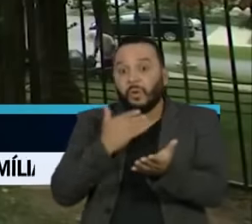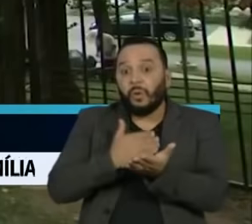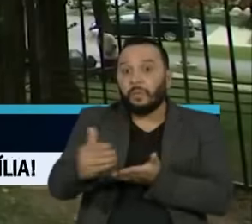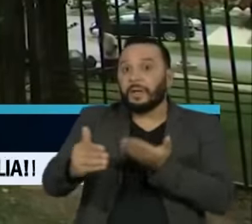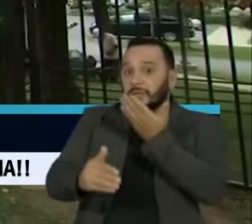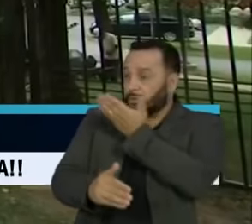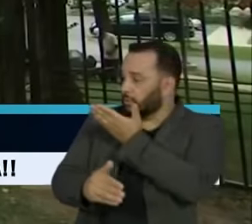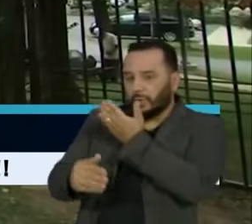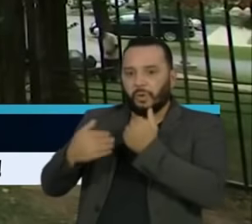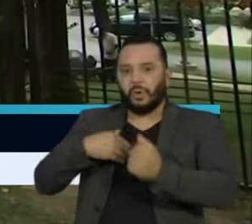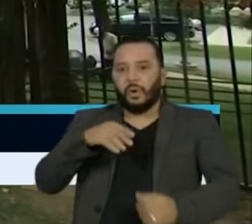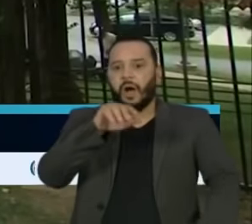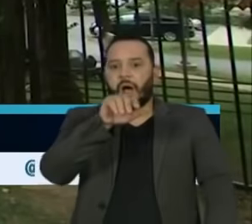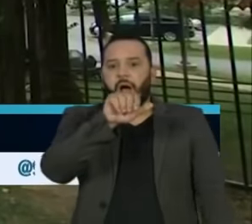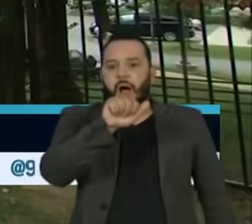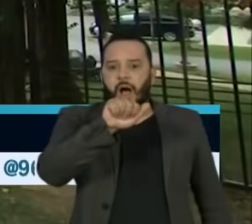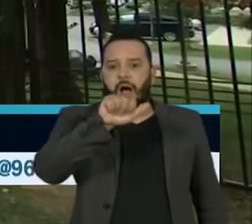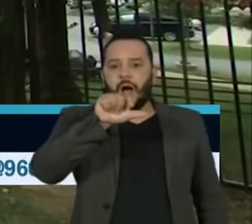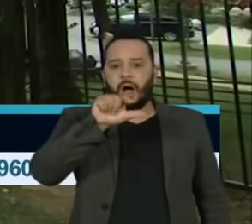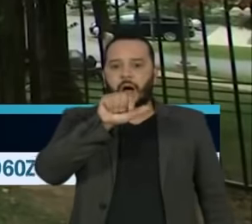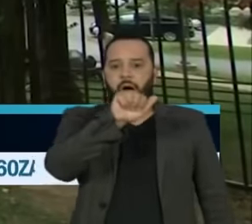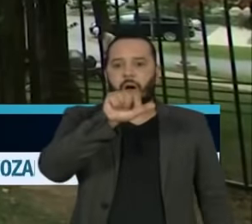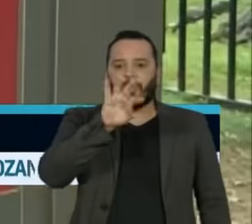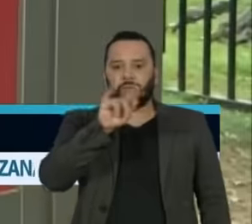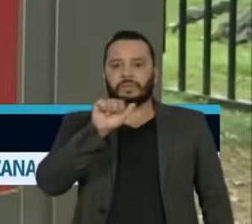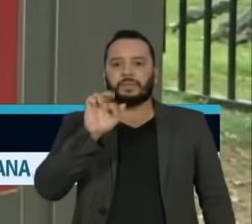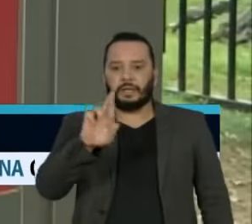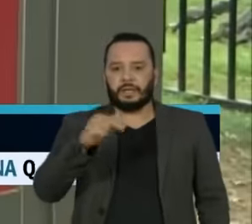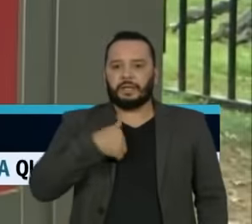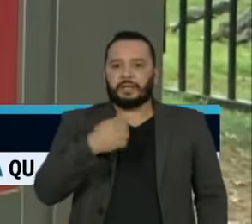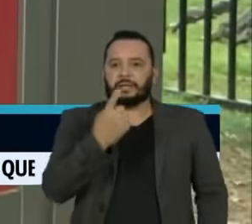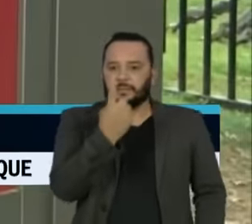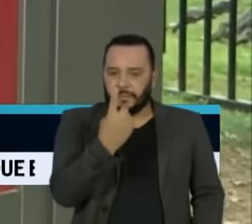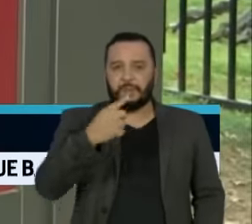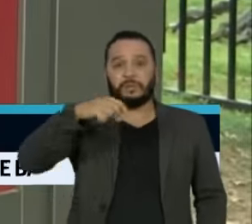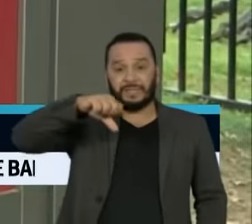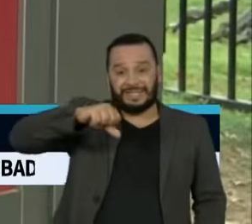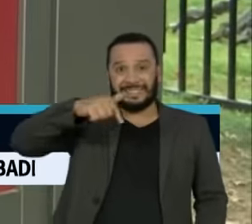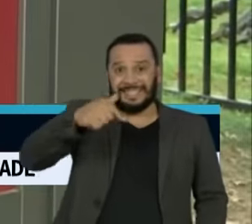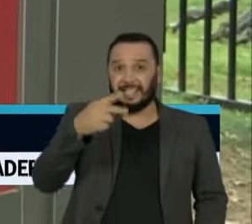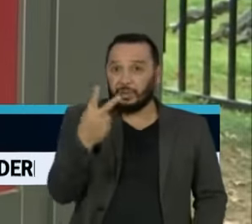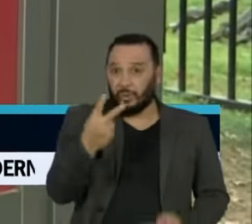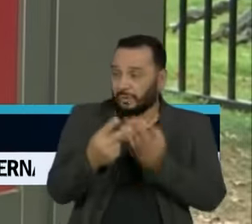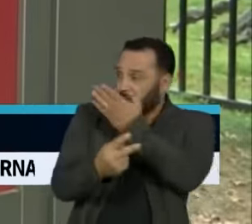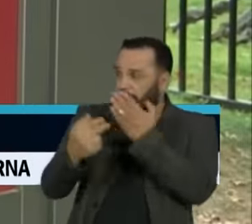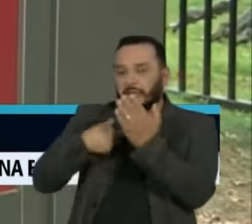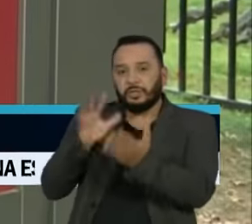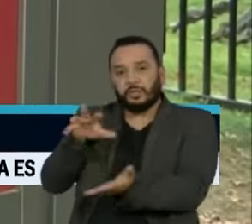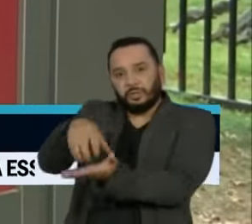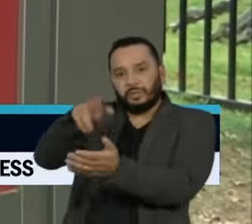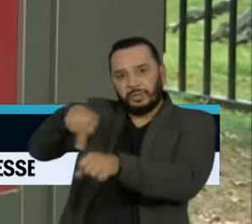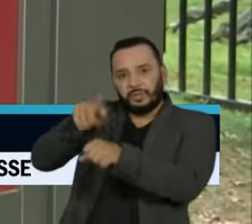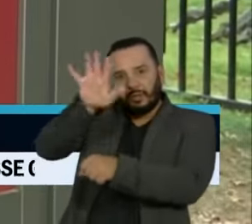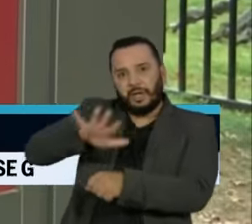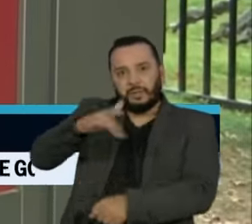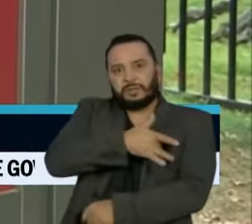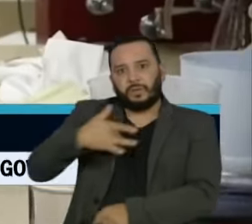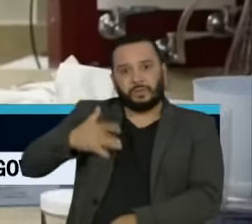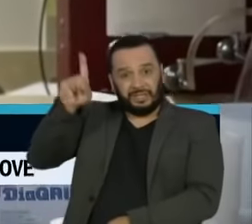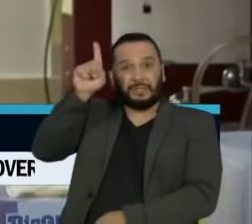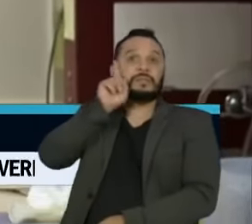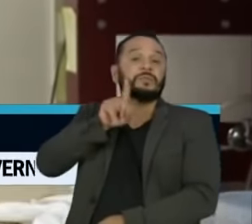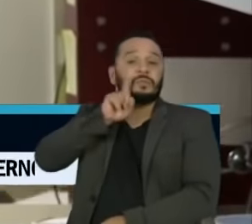Walter, em 1972, período em que ele estava nos Institutos Nacionais de Saúde dos Estados Unidos.